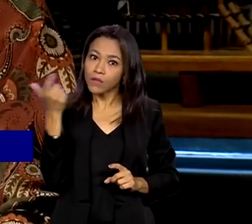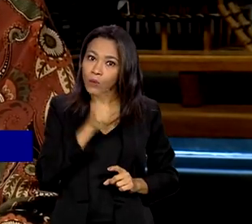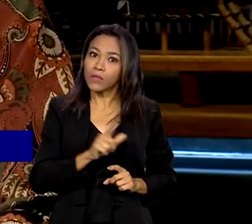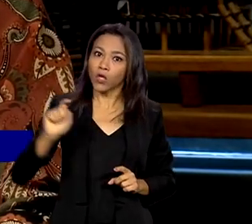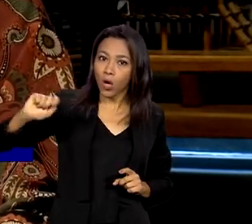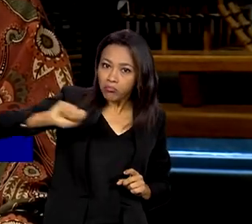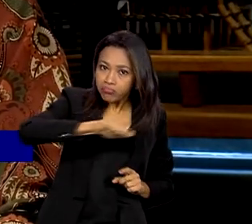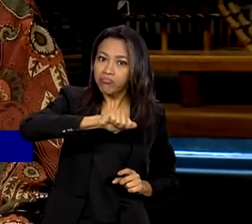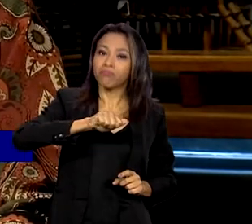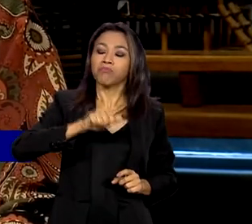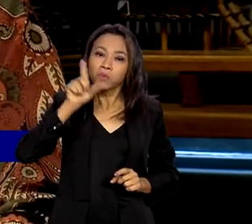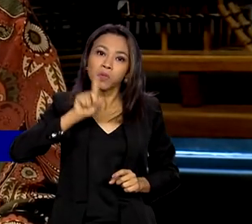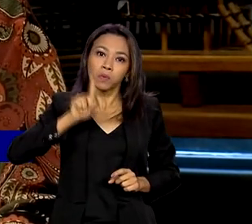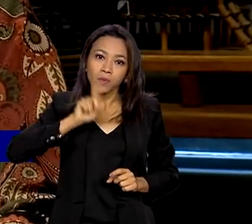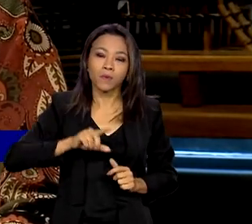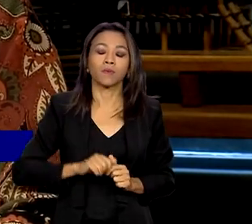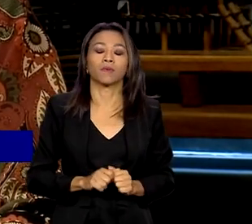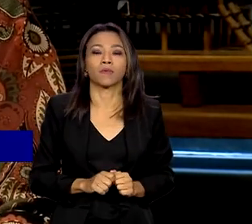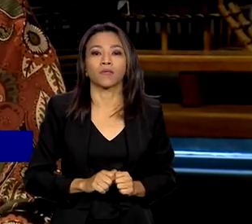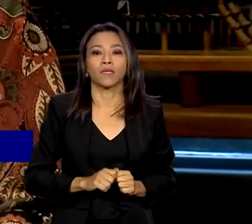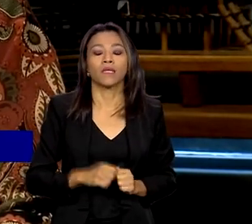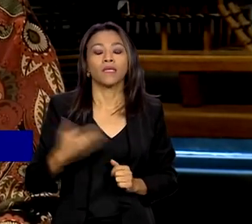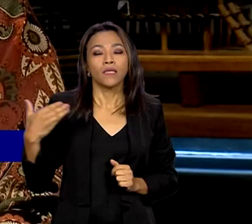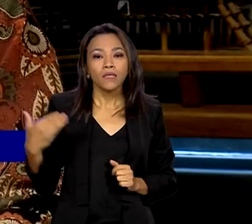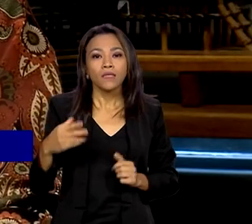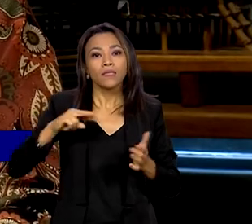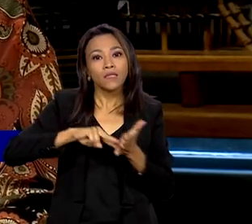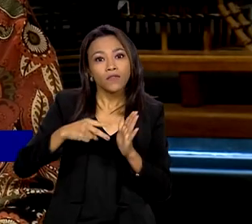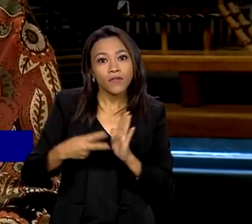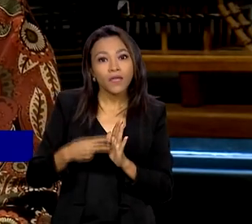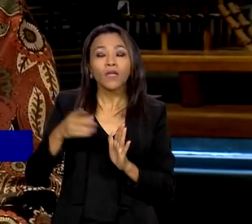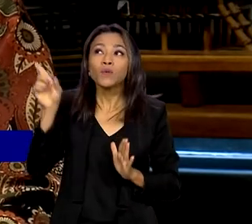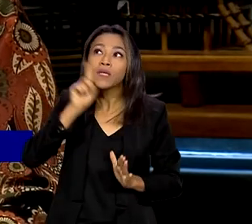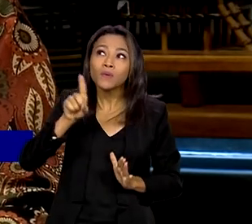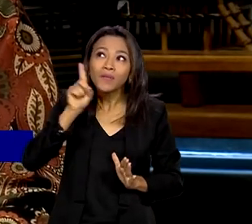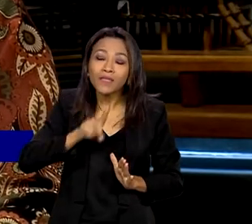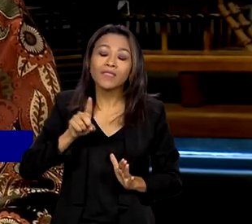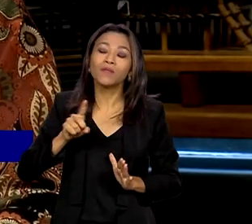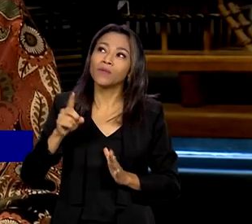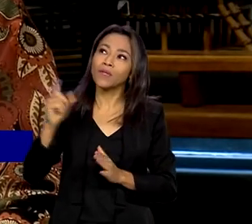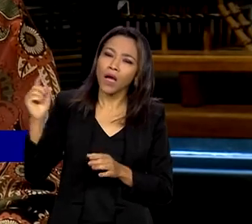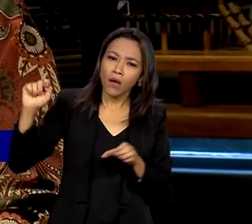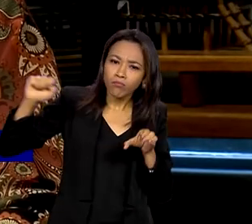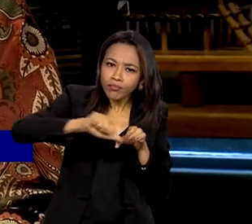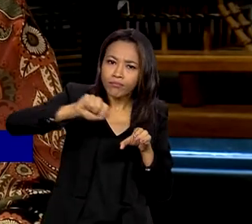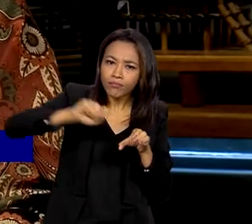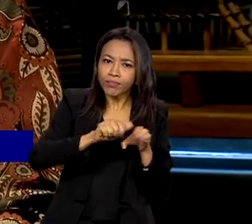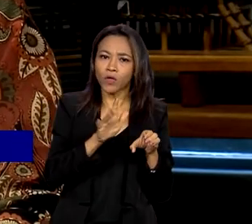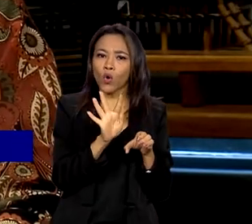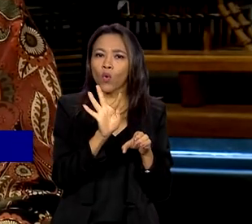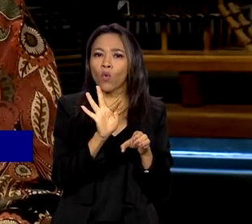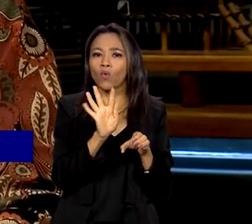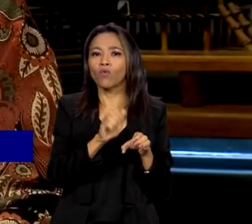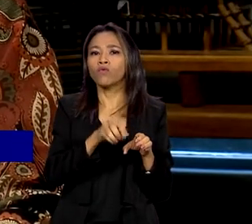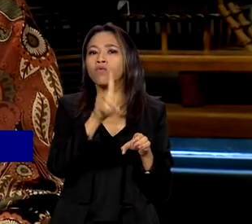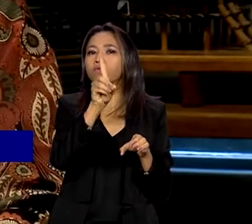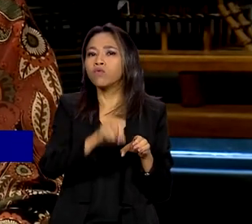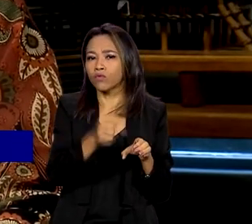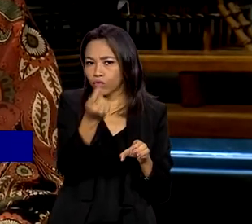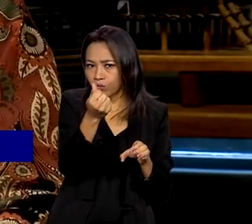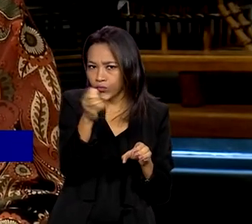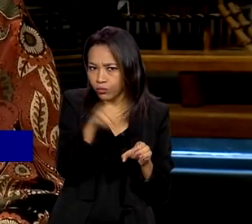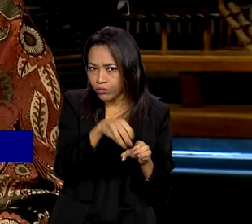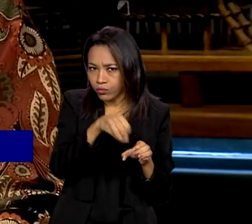que significa o quanto ter os Estados Unidos contribuindo com o fundo, com as características do Fundo